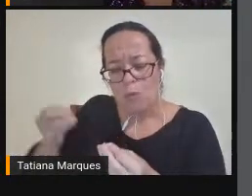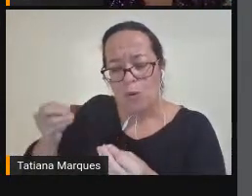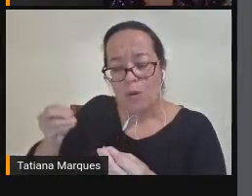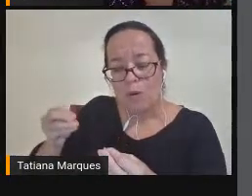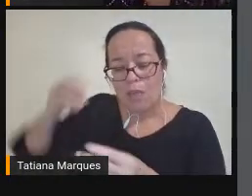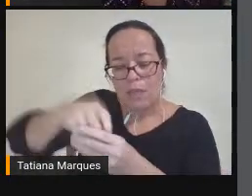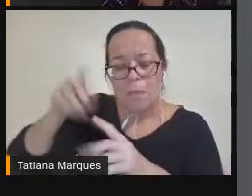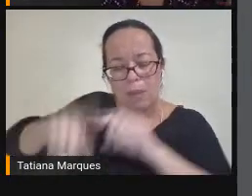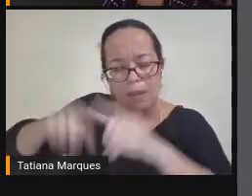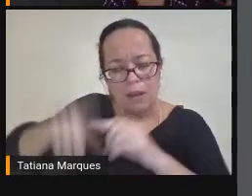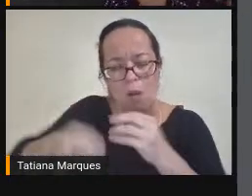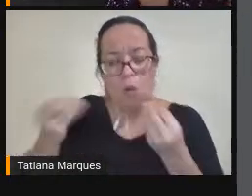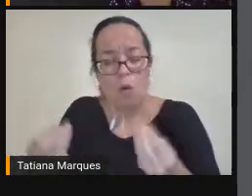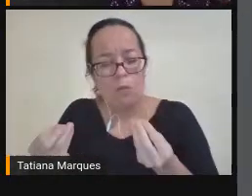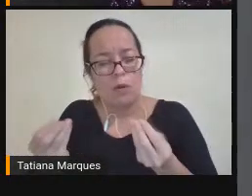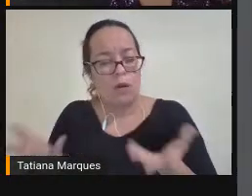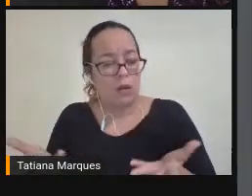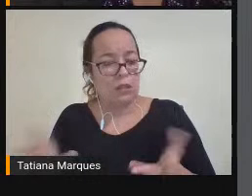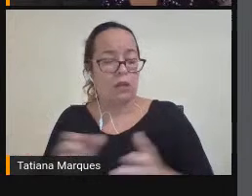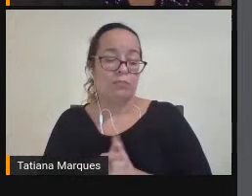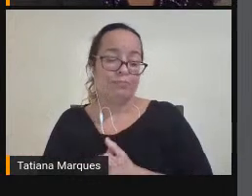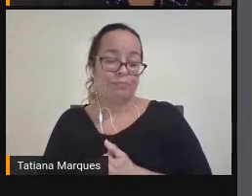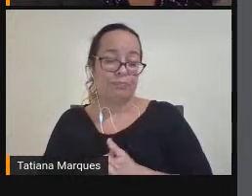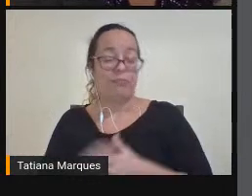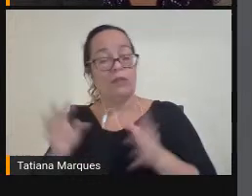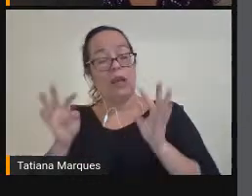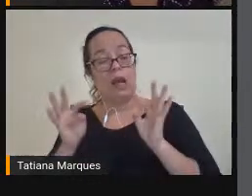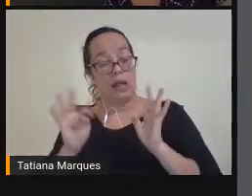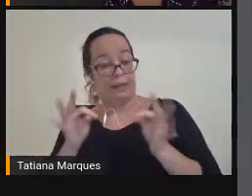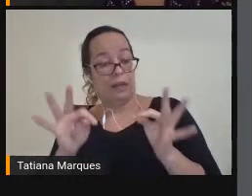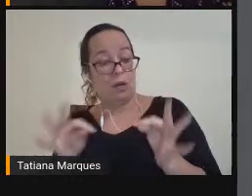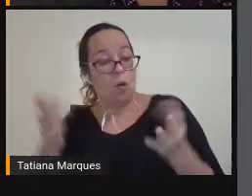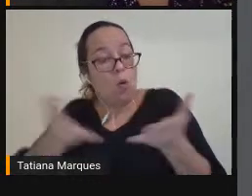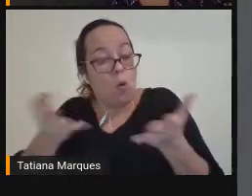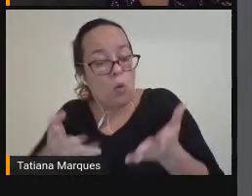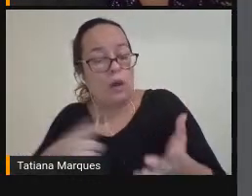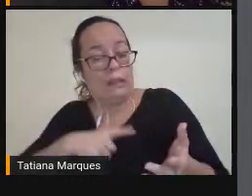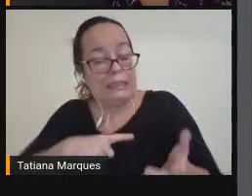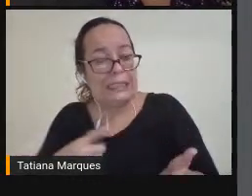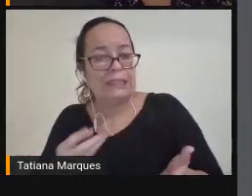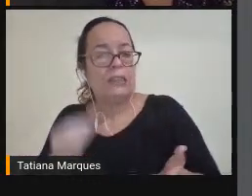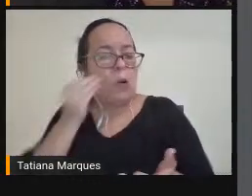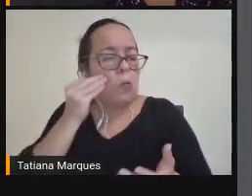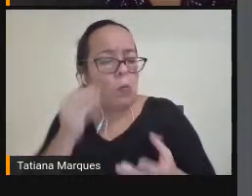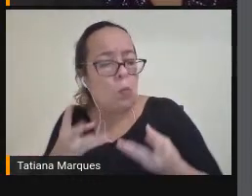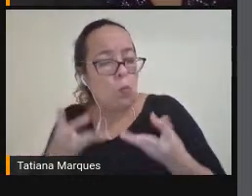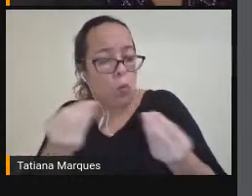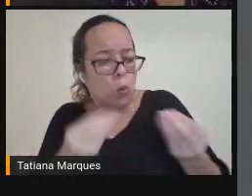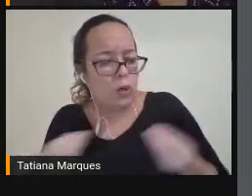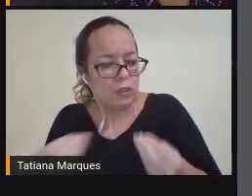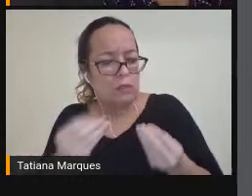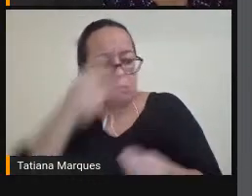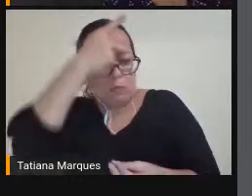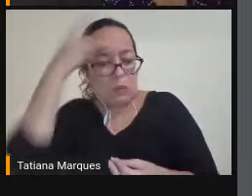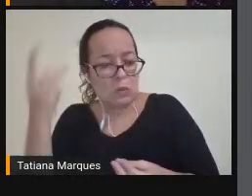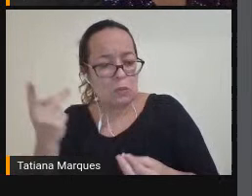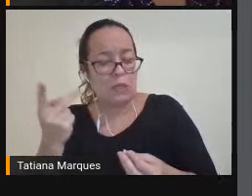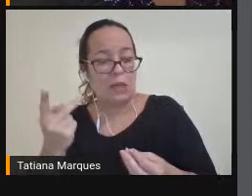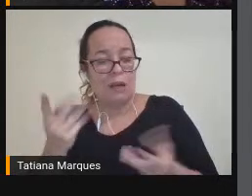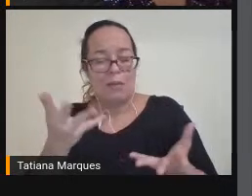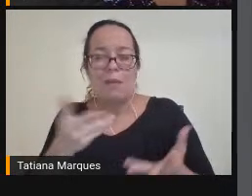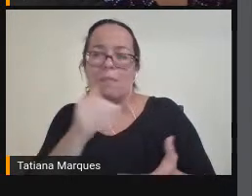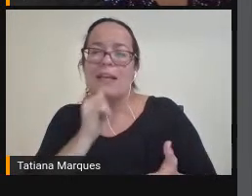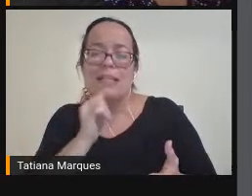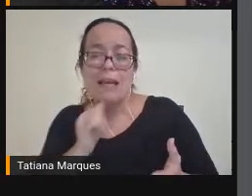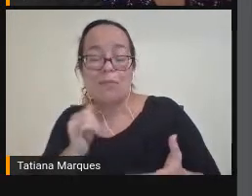A tecnologia Atual Ela pode Oferecer Muitas oportunidades Pode aumentar A autonomia